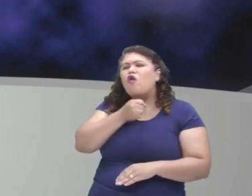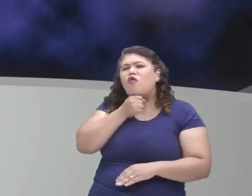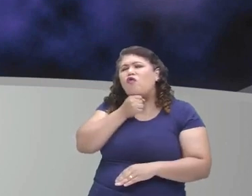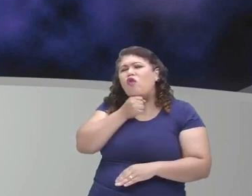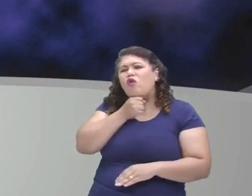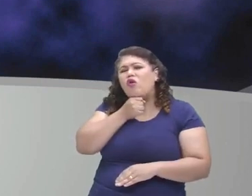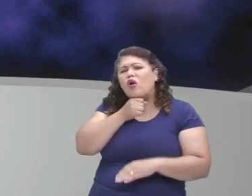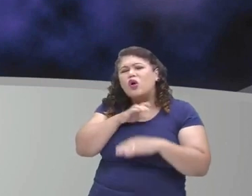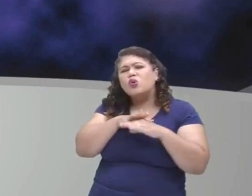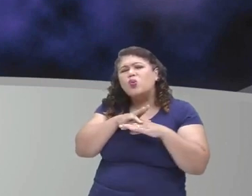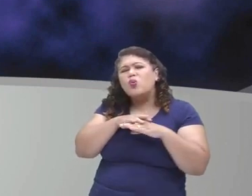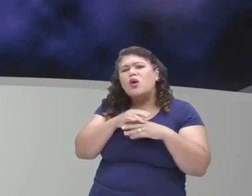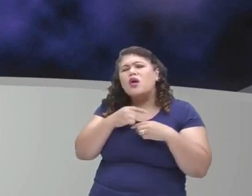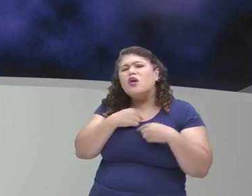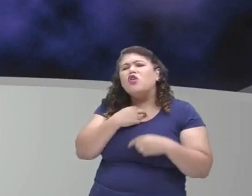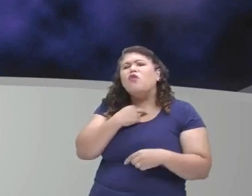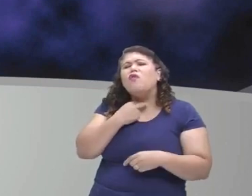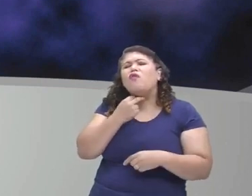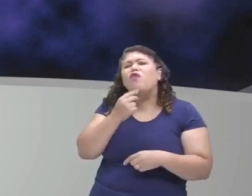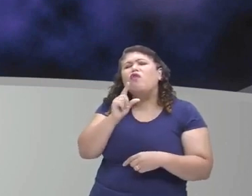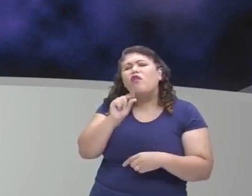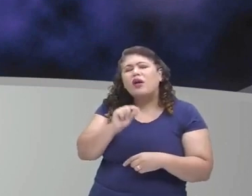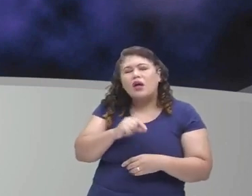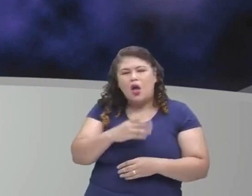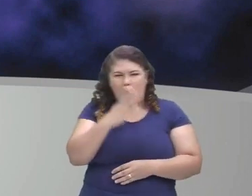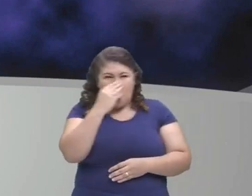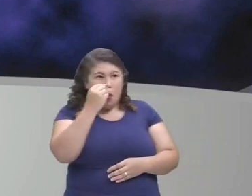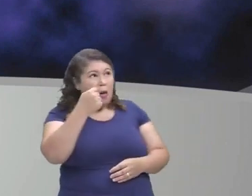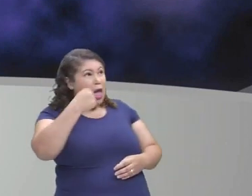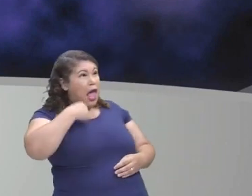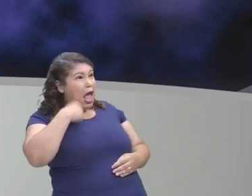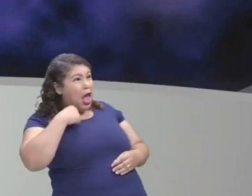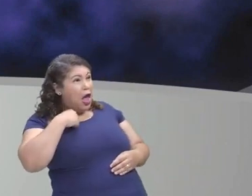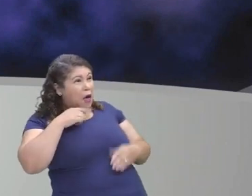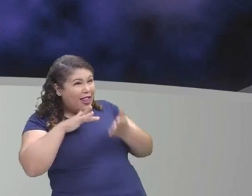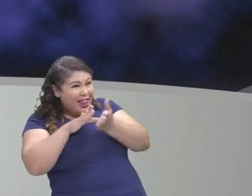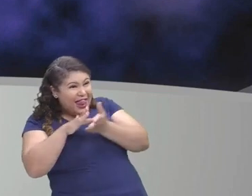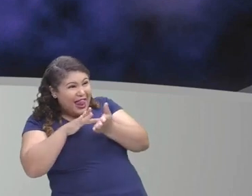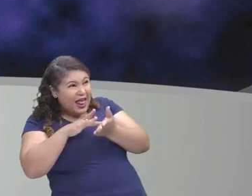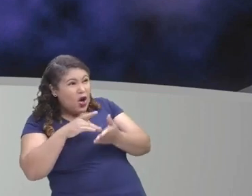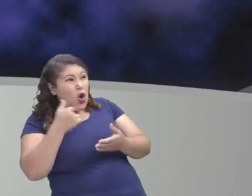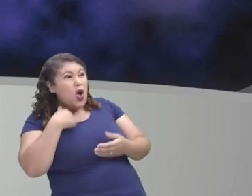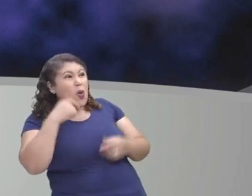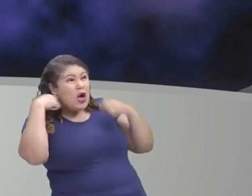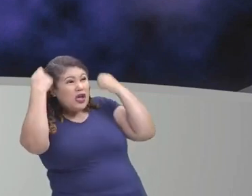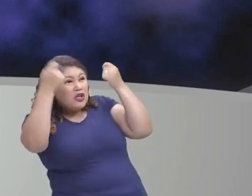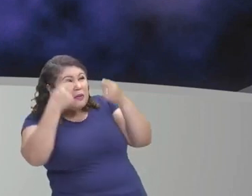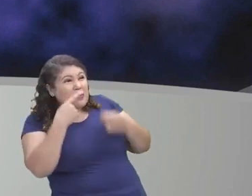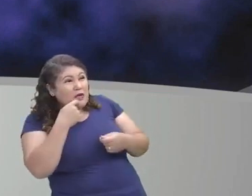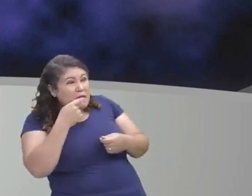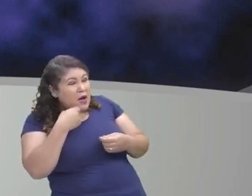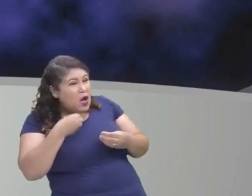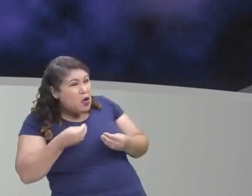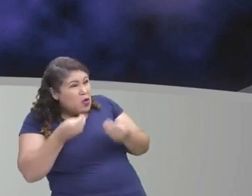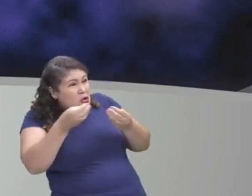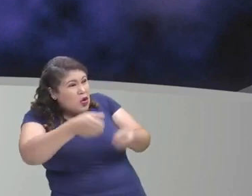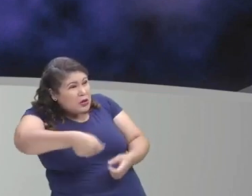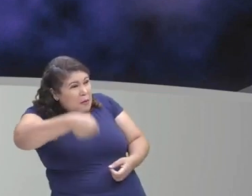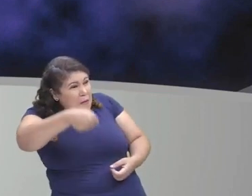falou. Sou eu, Chapeuzinho Vermelho. Eu trouxe biscoitos, manteiga,